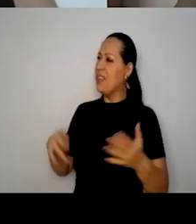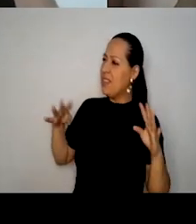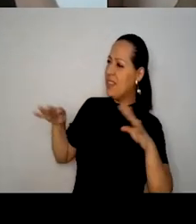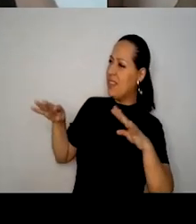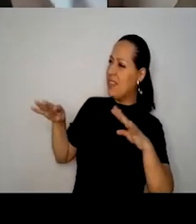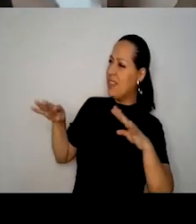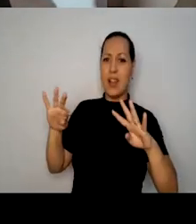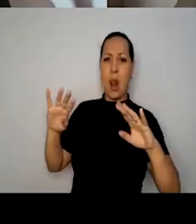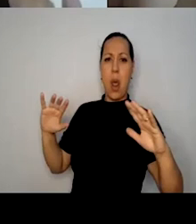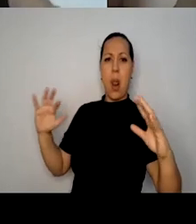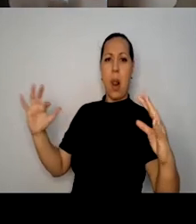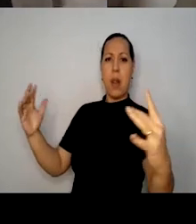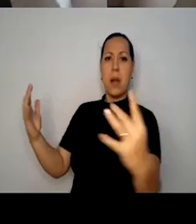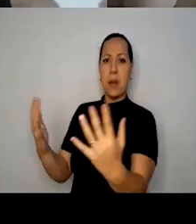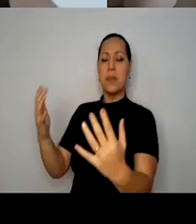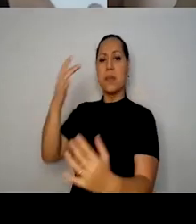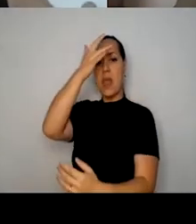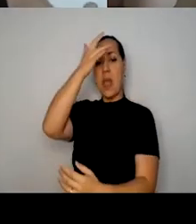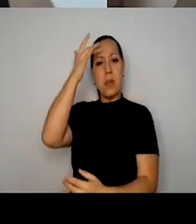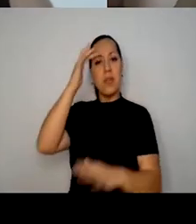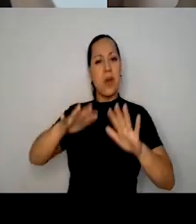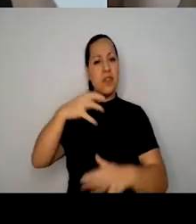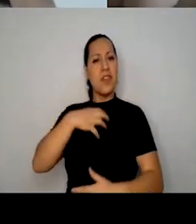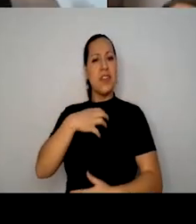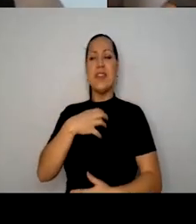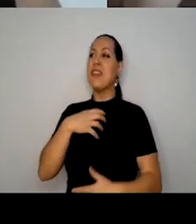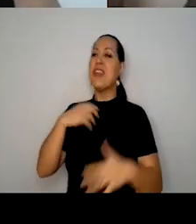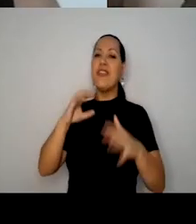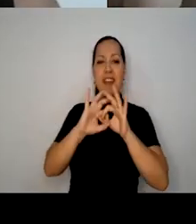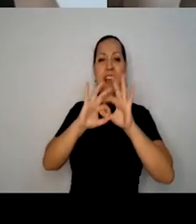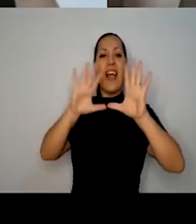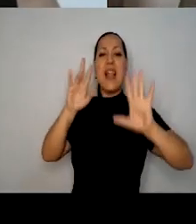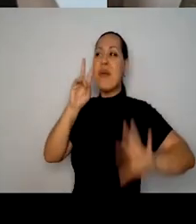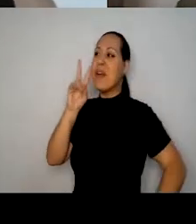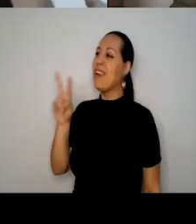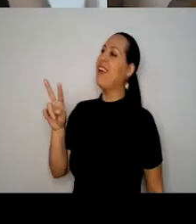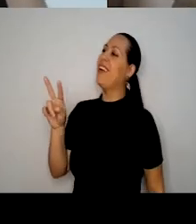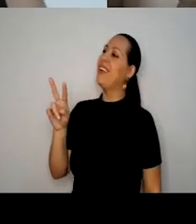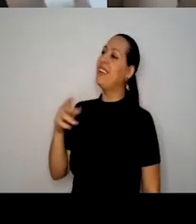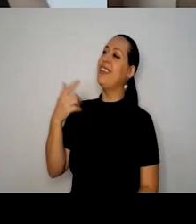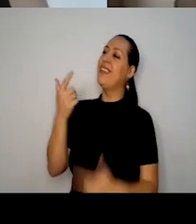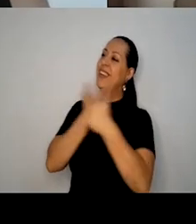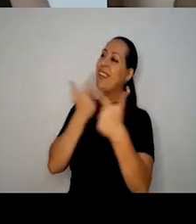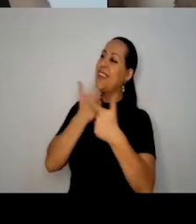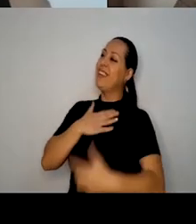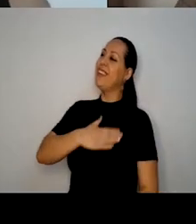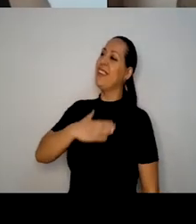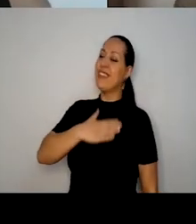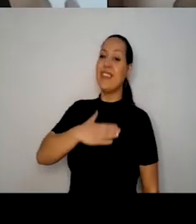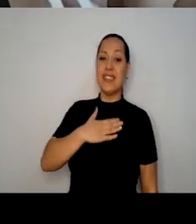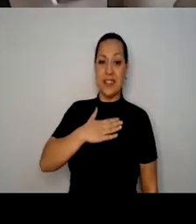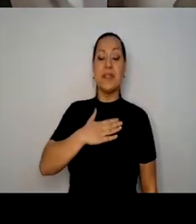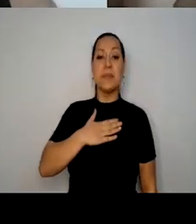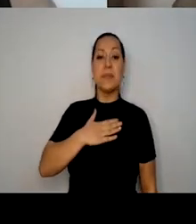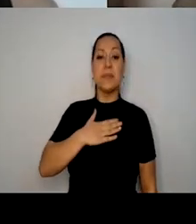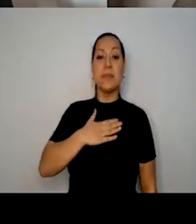em volta, ela, às vezes, também sente essa liberdade, ela se identifica com a gente, e acontecem muitos dos casos disso,